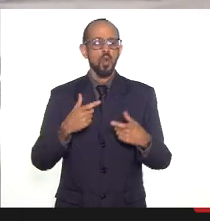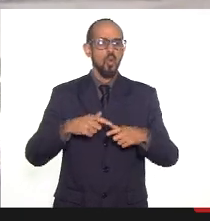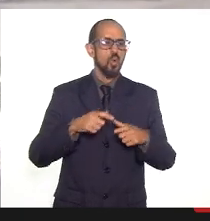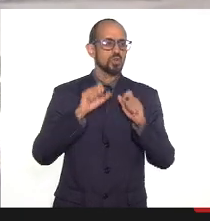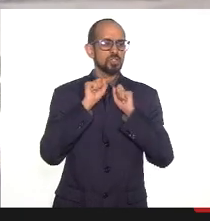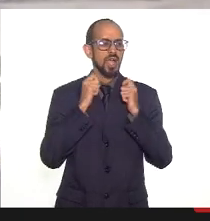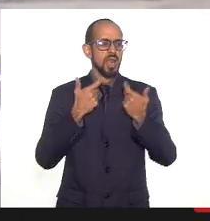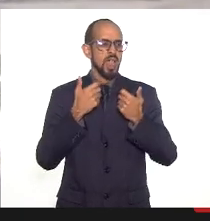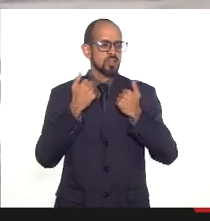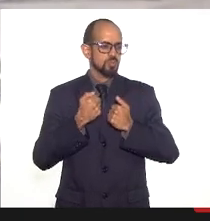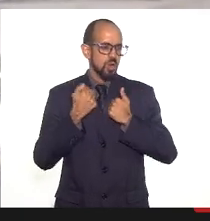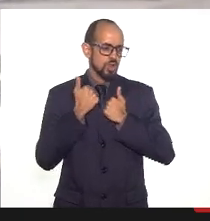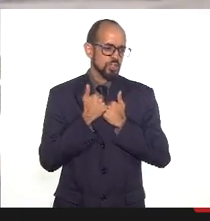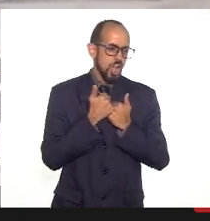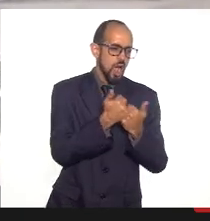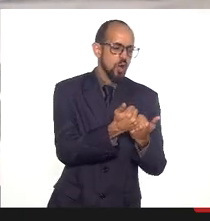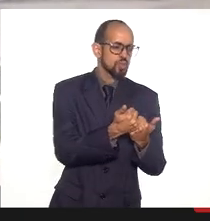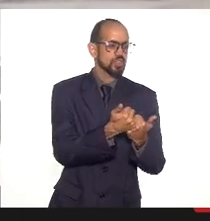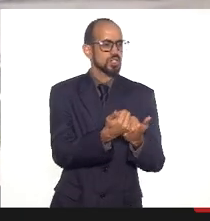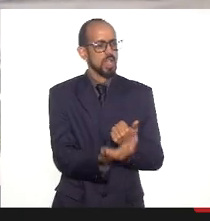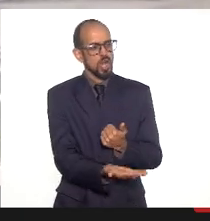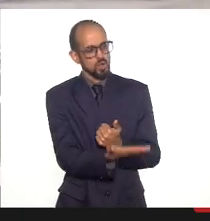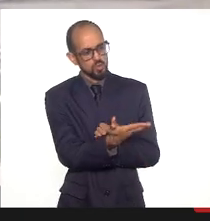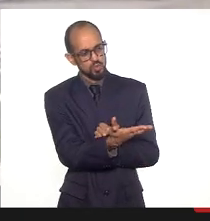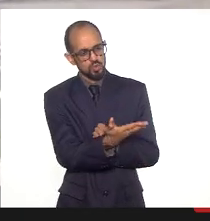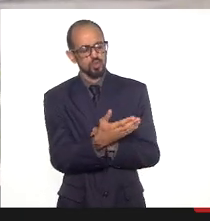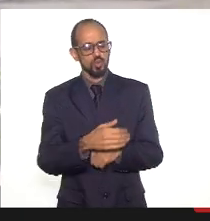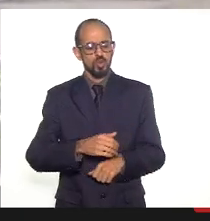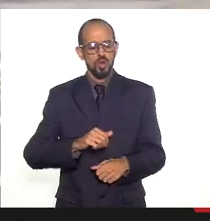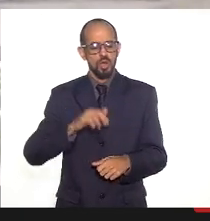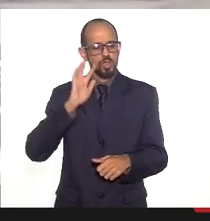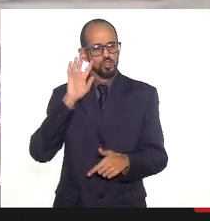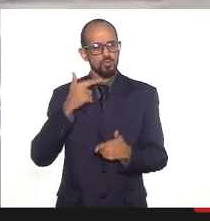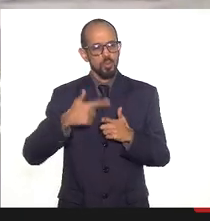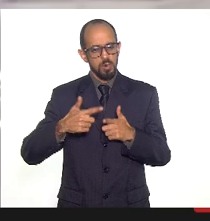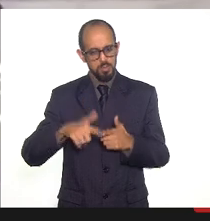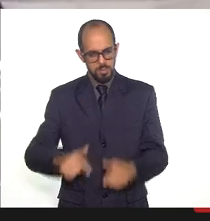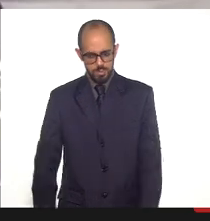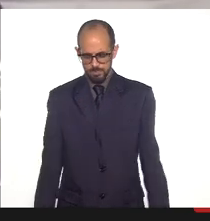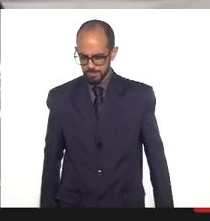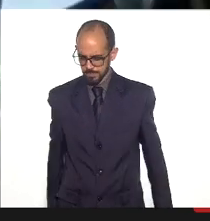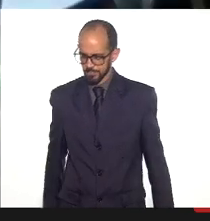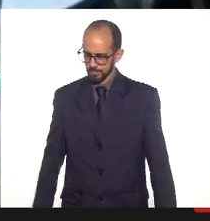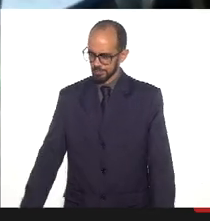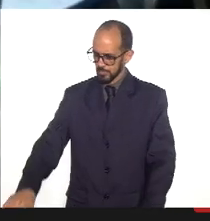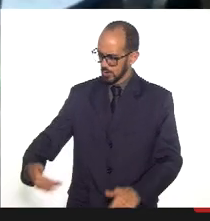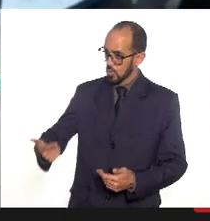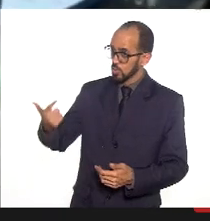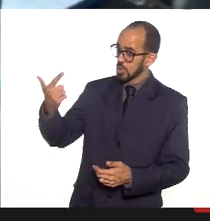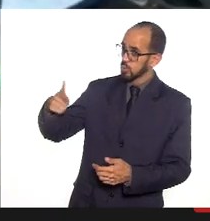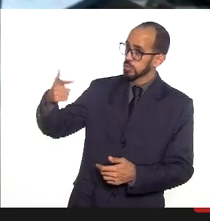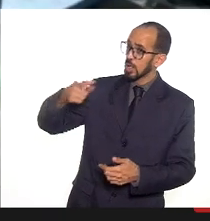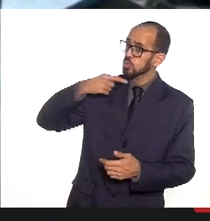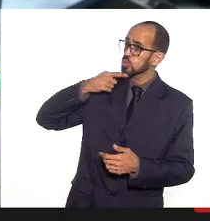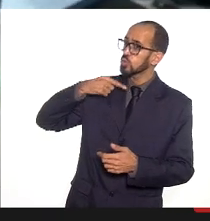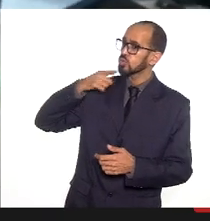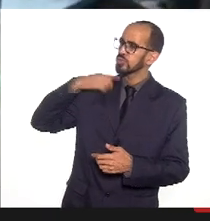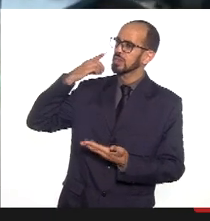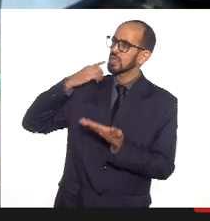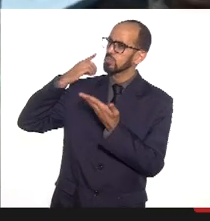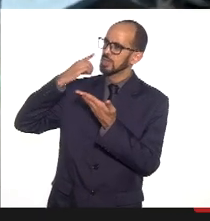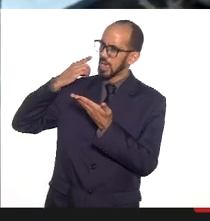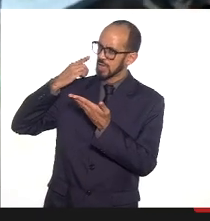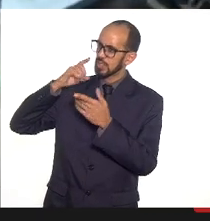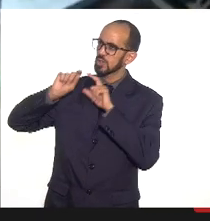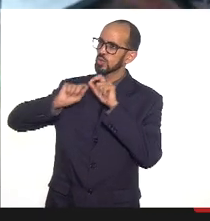legislativa pode ajudar na solução desse problema não tem dúvida nenhuma deputado que existe uma parcela